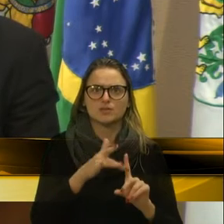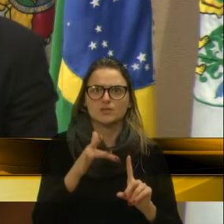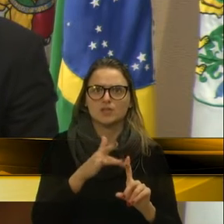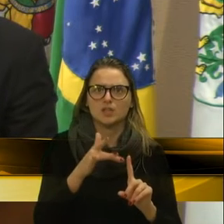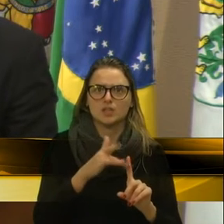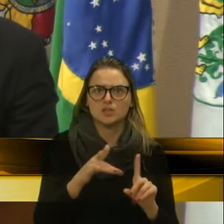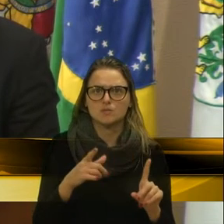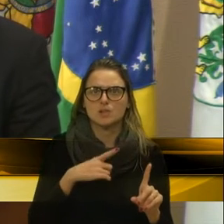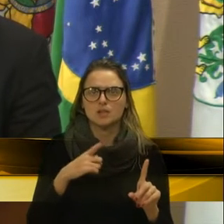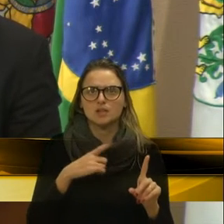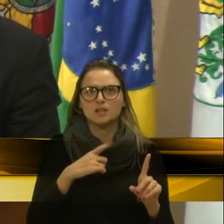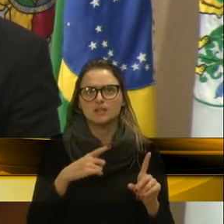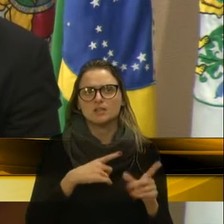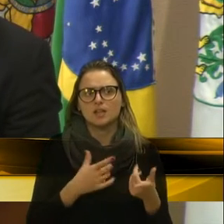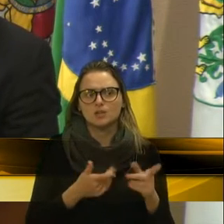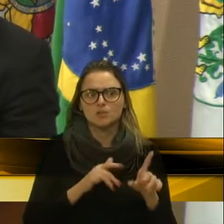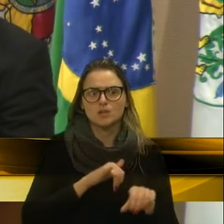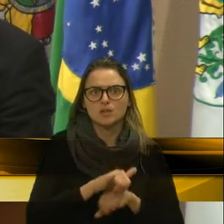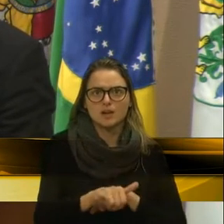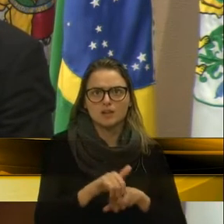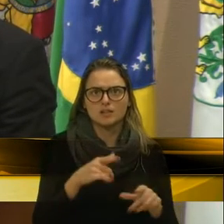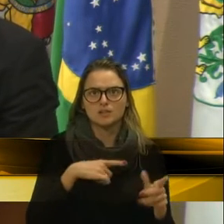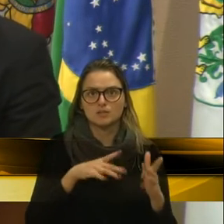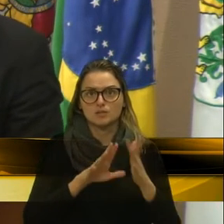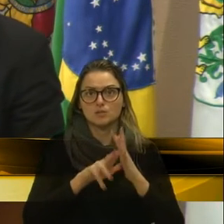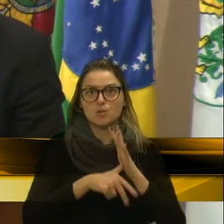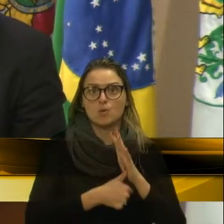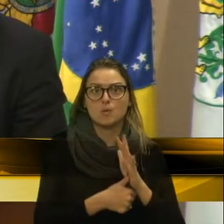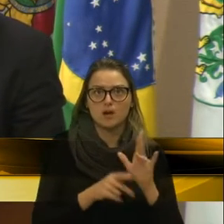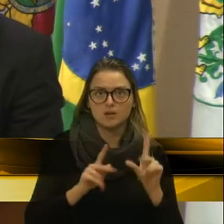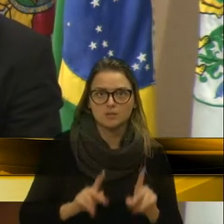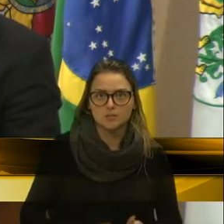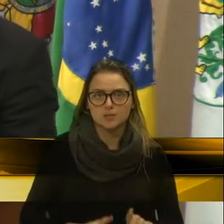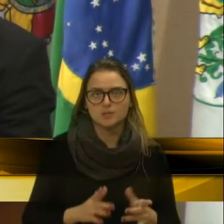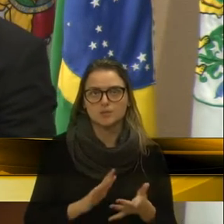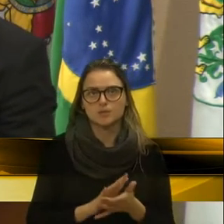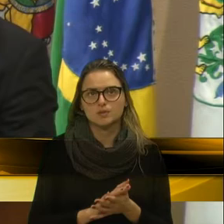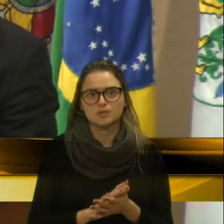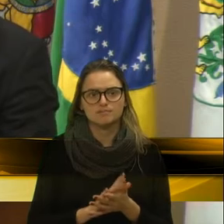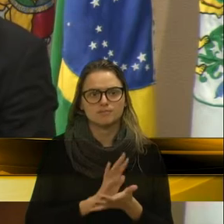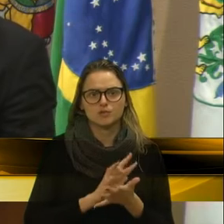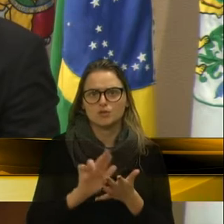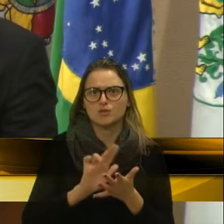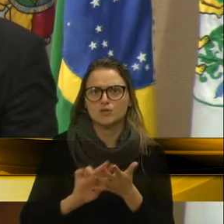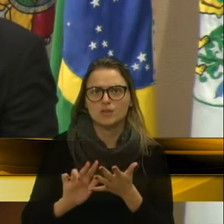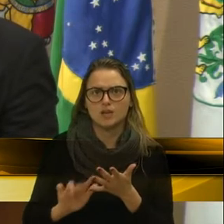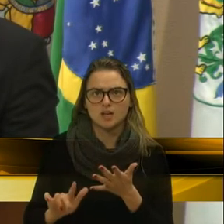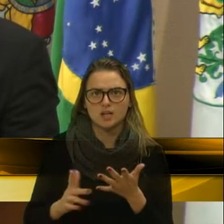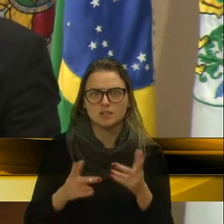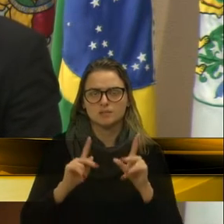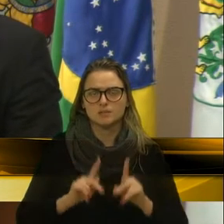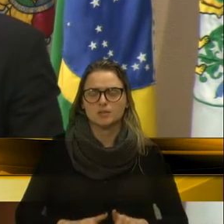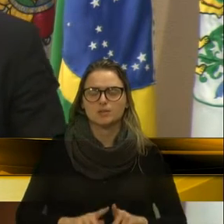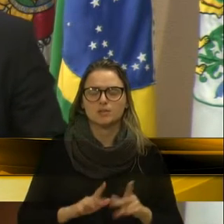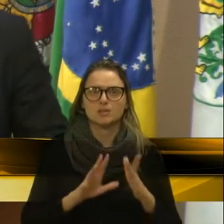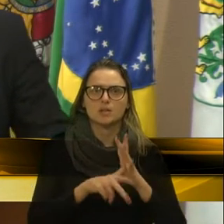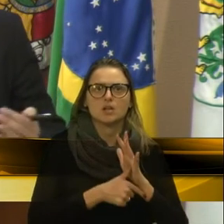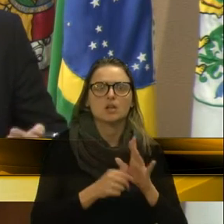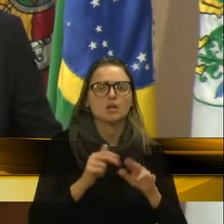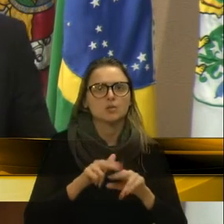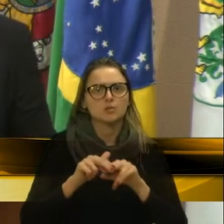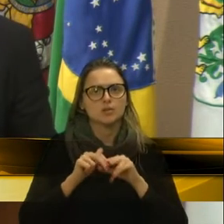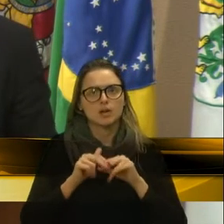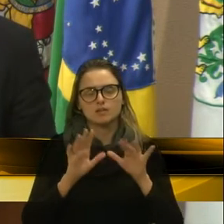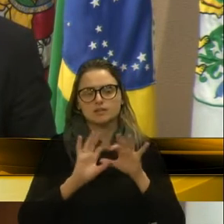sendo chantageados, estão sendo ludibriados, estão sendo roubados por várias pessoas em função da